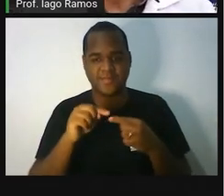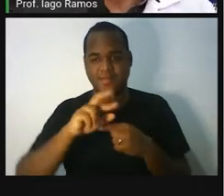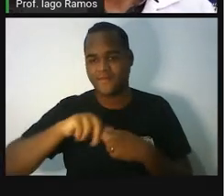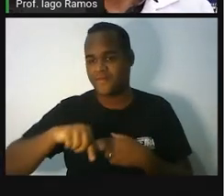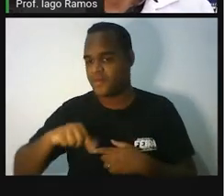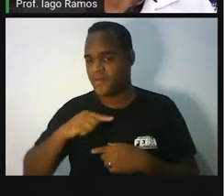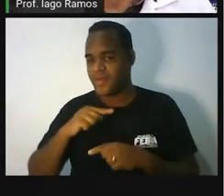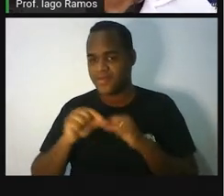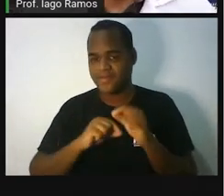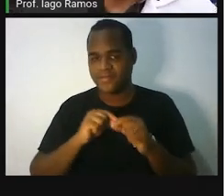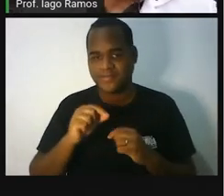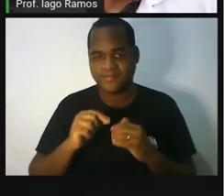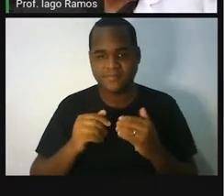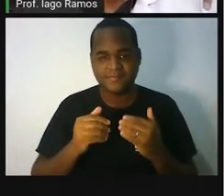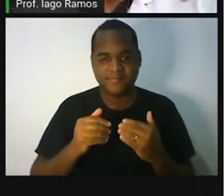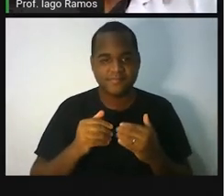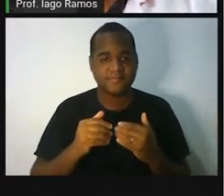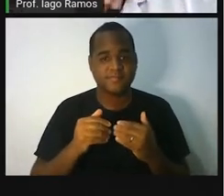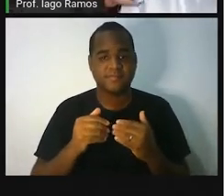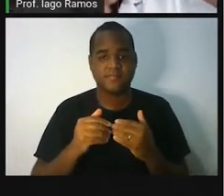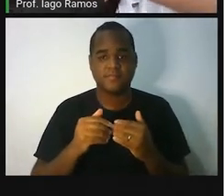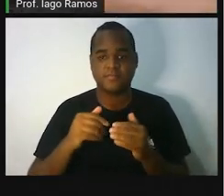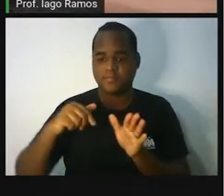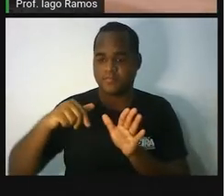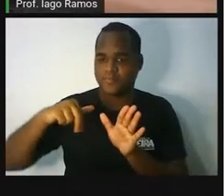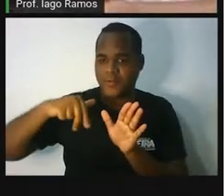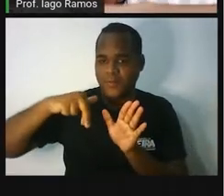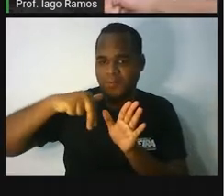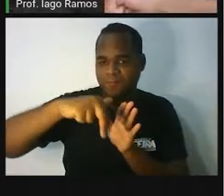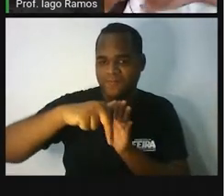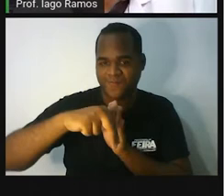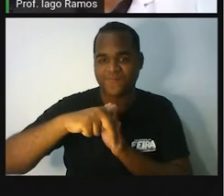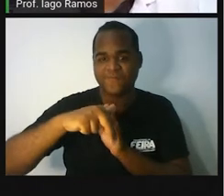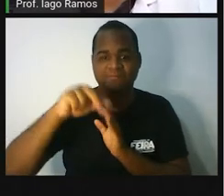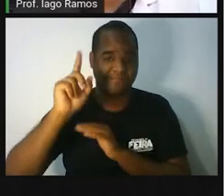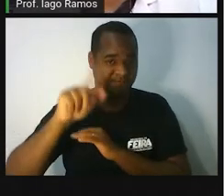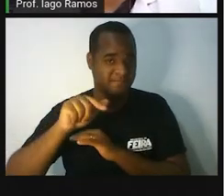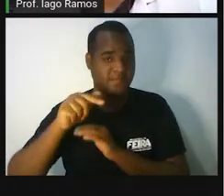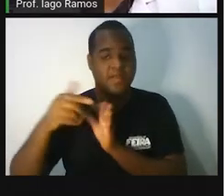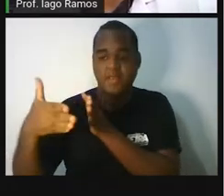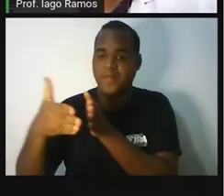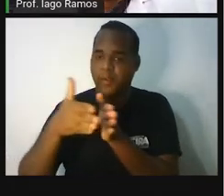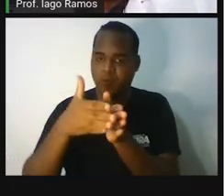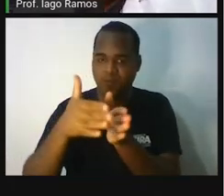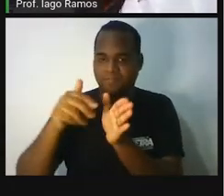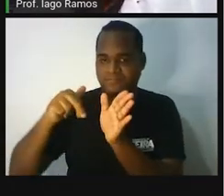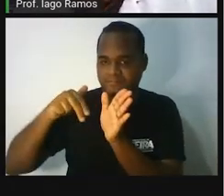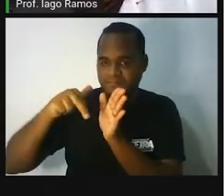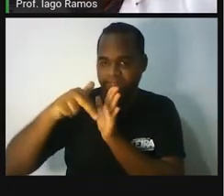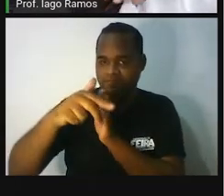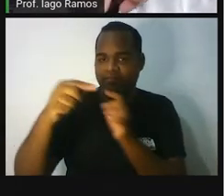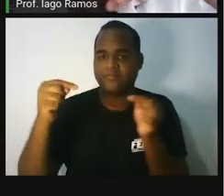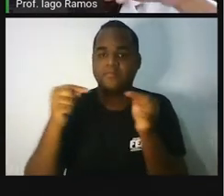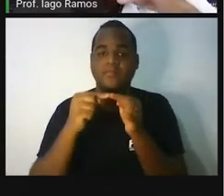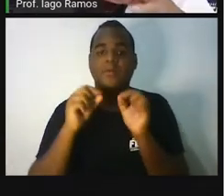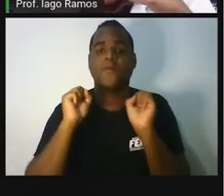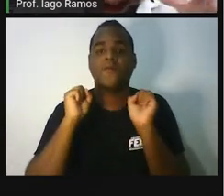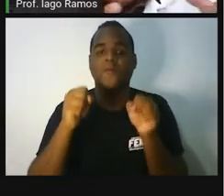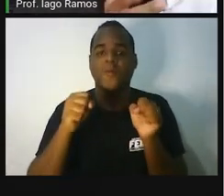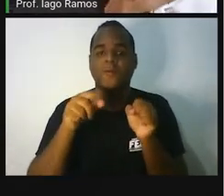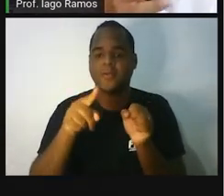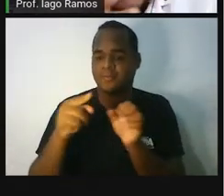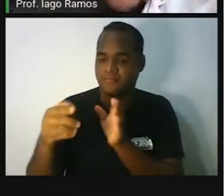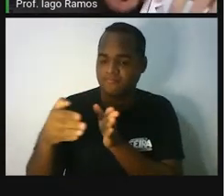Trilha de aprendizagem, trilha da ideia de caminho, né? Então a gente vai fazer, a gente vai percorrer um